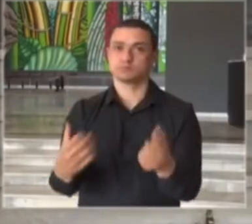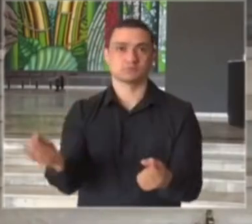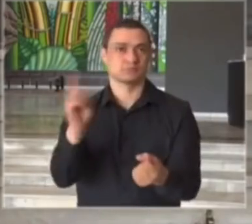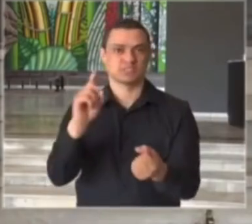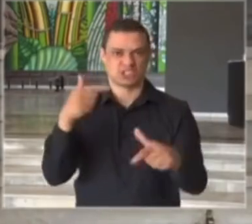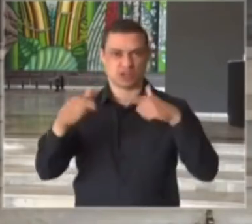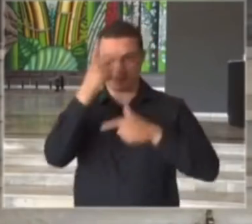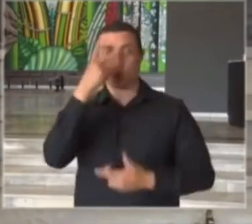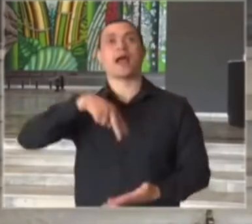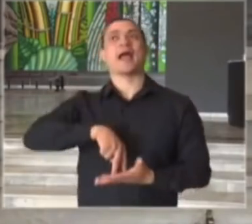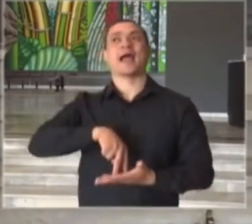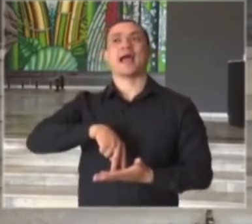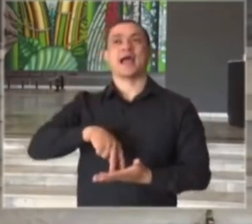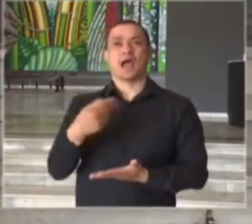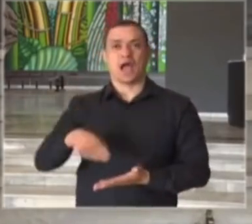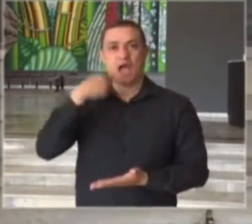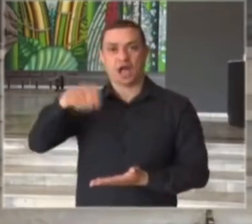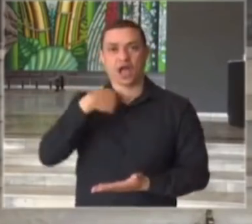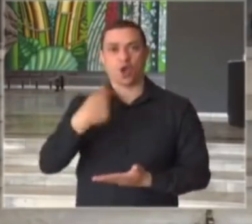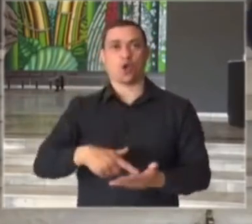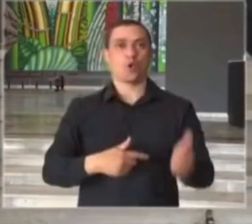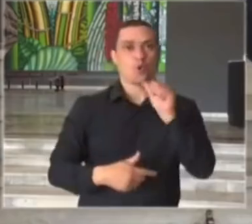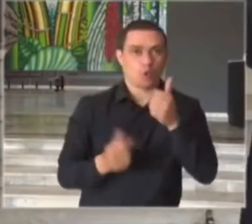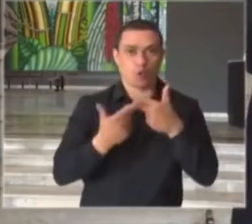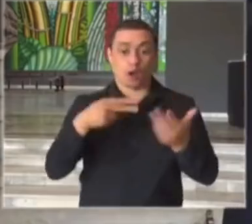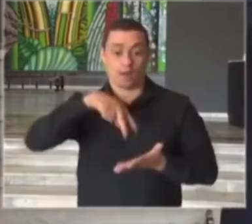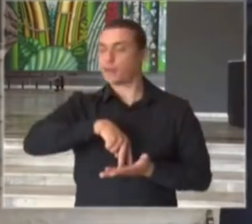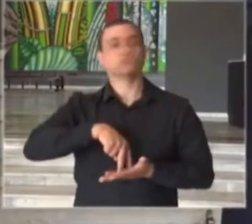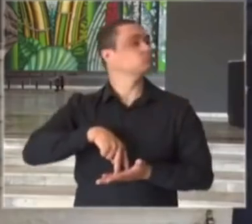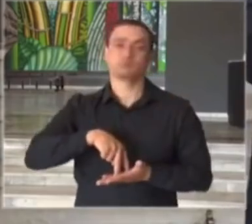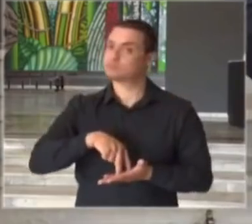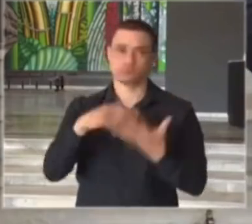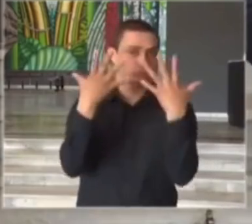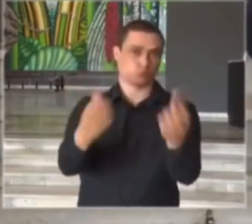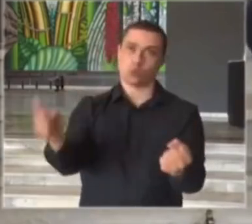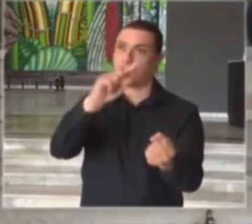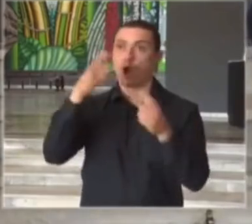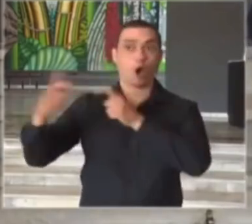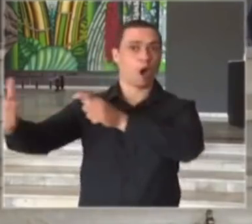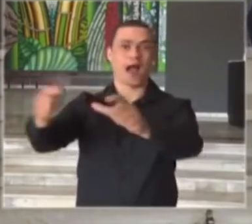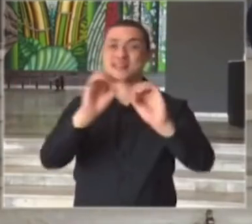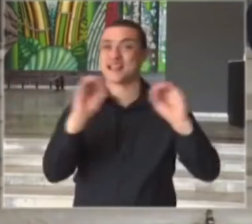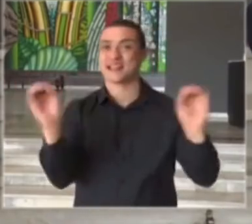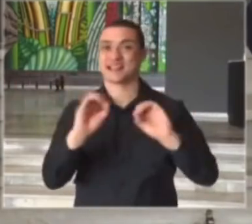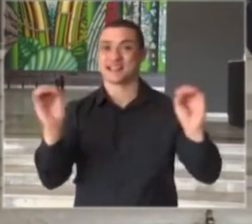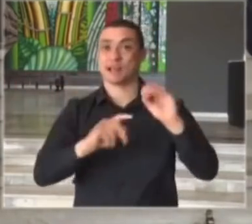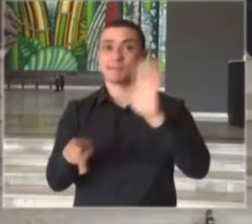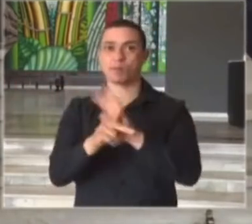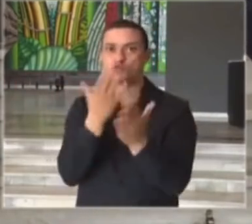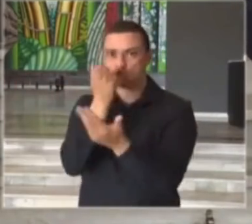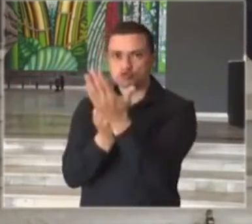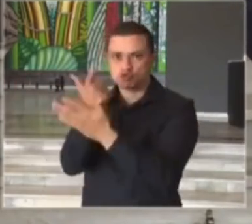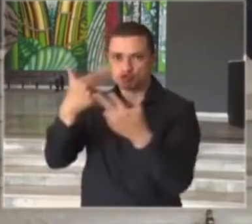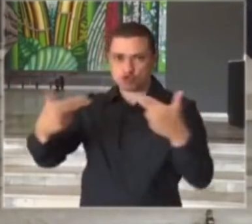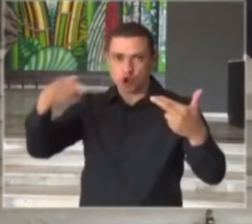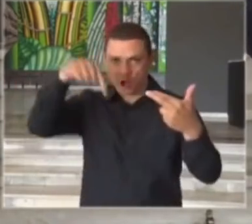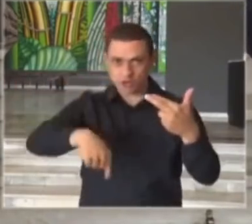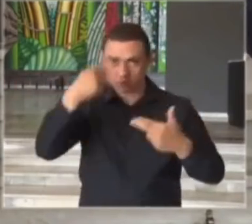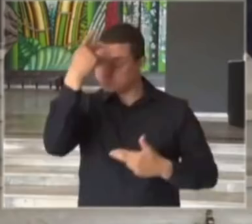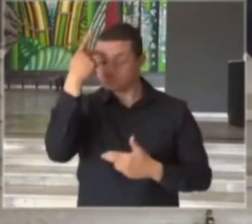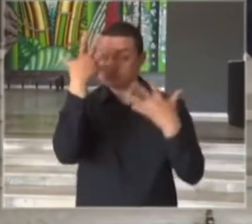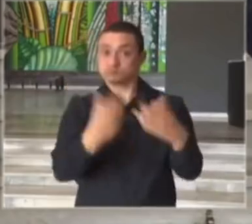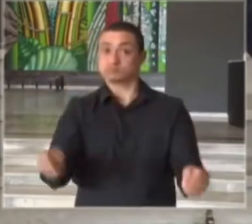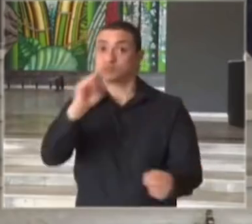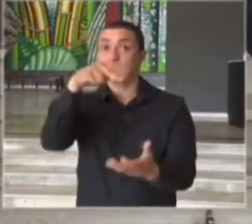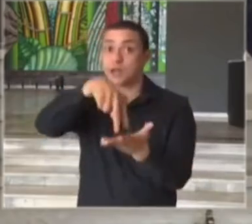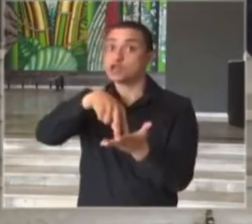serviço em pé. As pessoas não poderão ficar em pé em nenhum estabelecimento de consumo de alimentos no Estado de São Paulo. Deverão